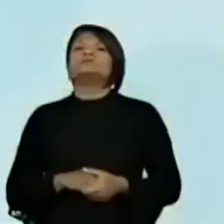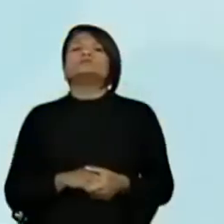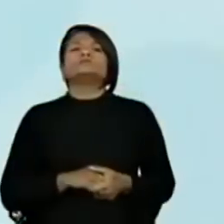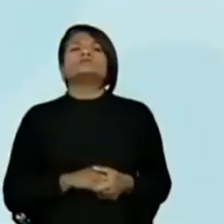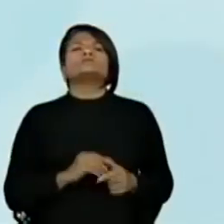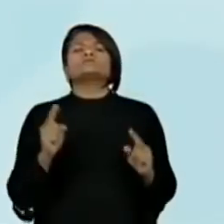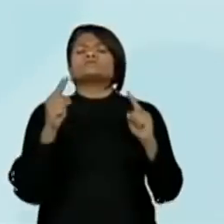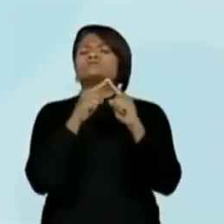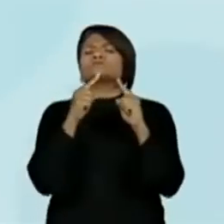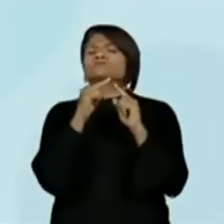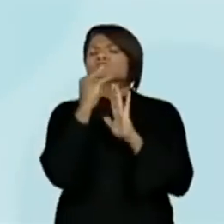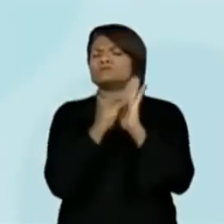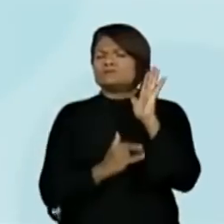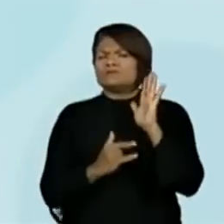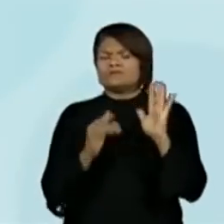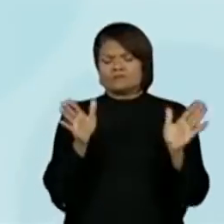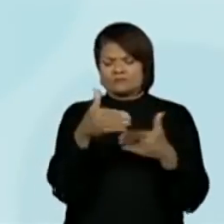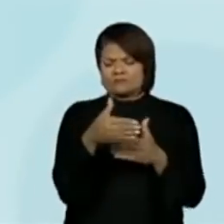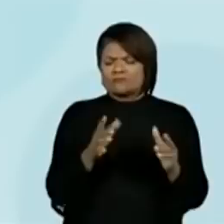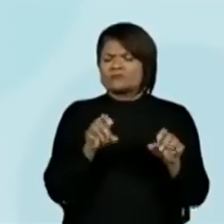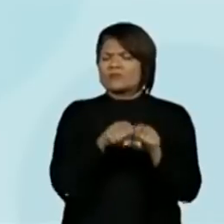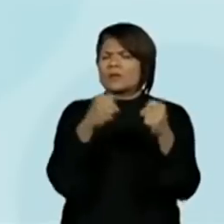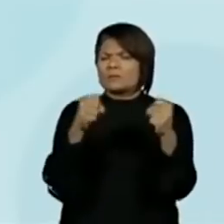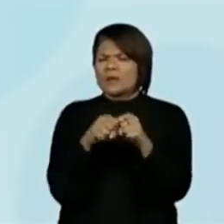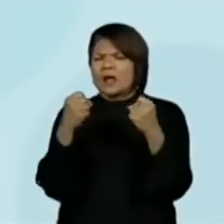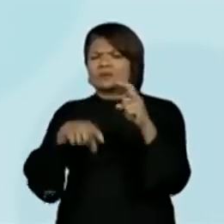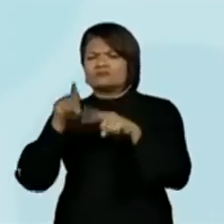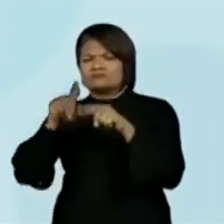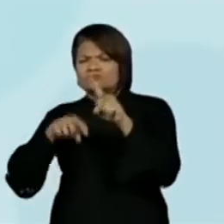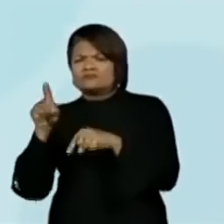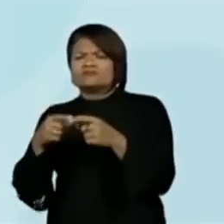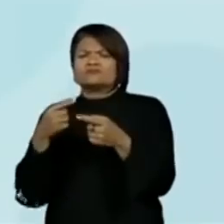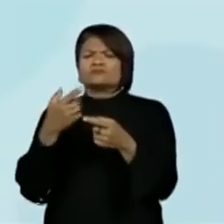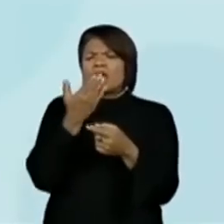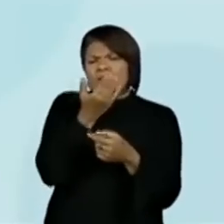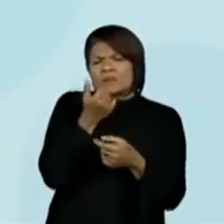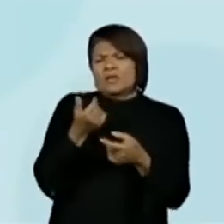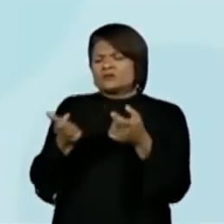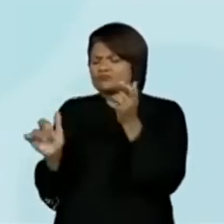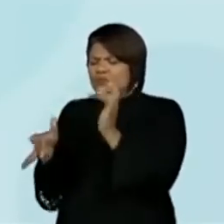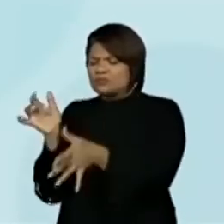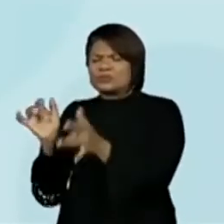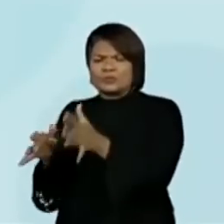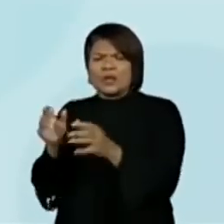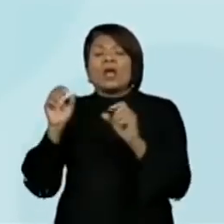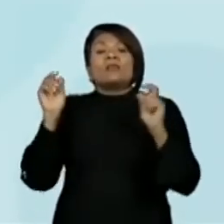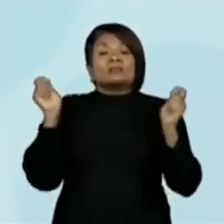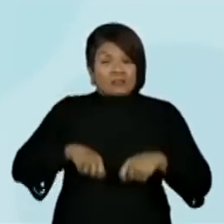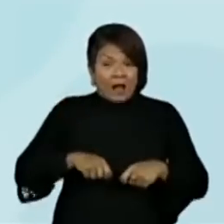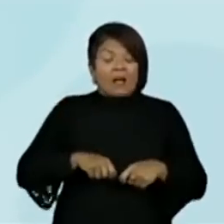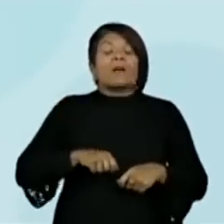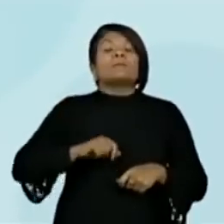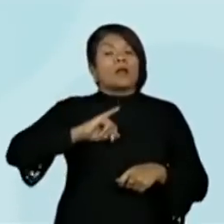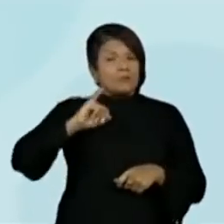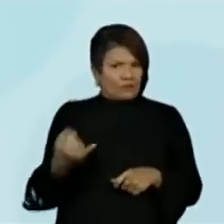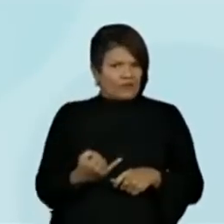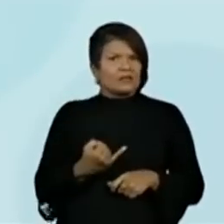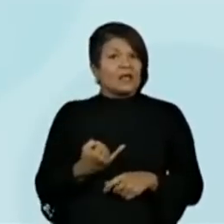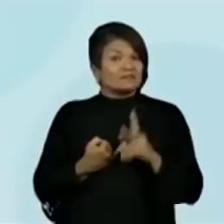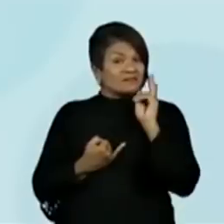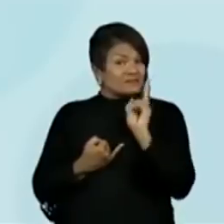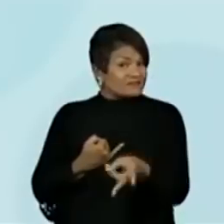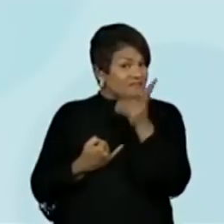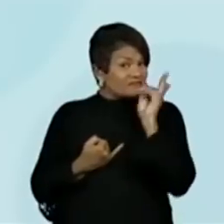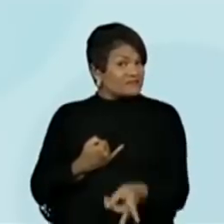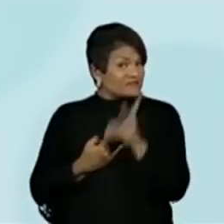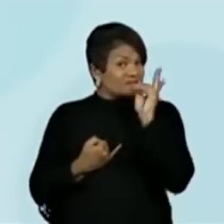acordo com o as embalagens, os objetos, os brinquedos quebrados e os resíduos de alimentos podem ser aproveitados sempre. Olha a expressão